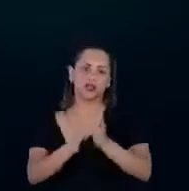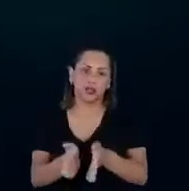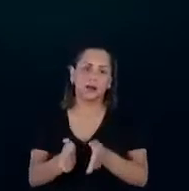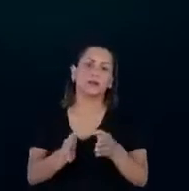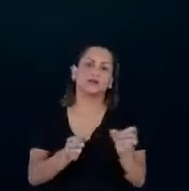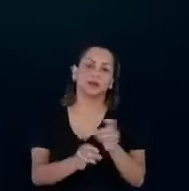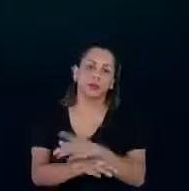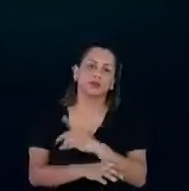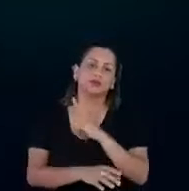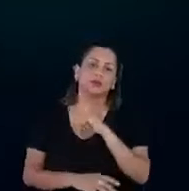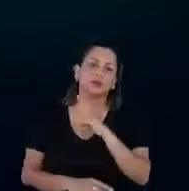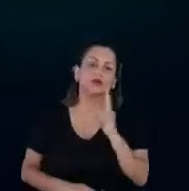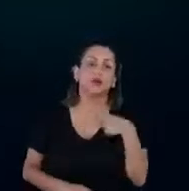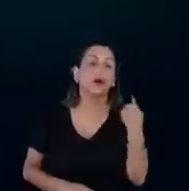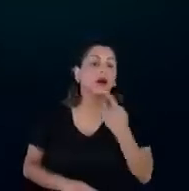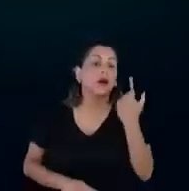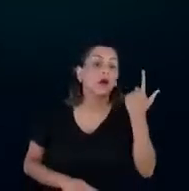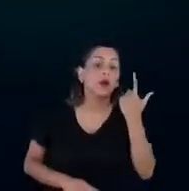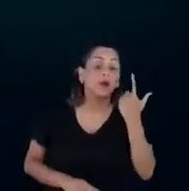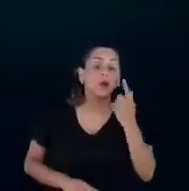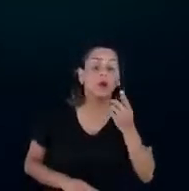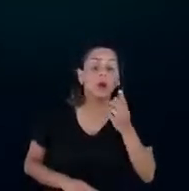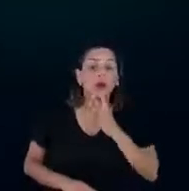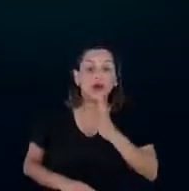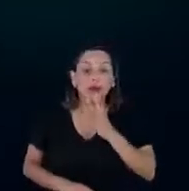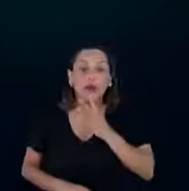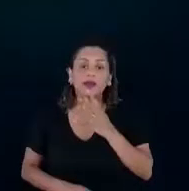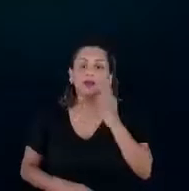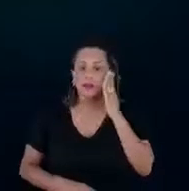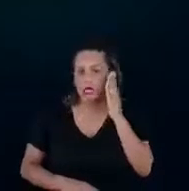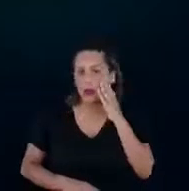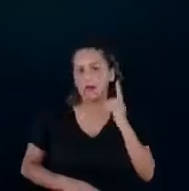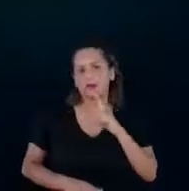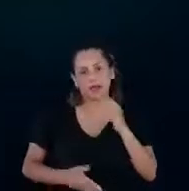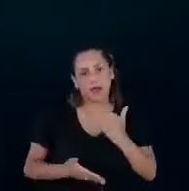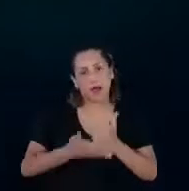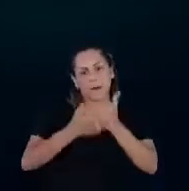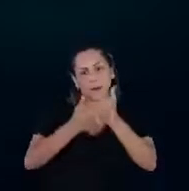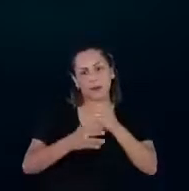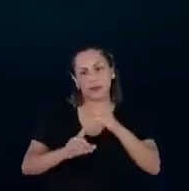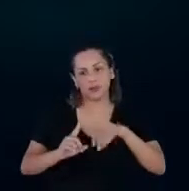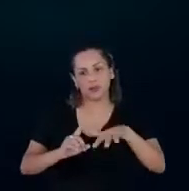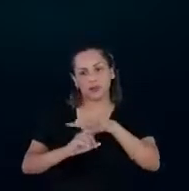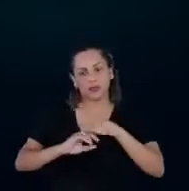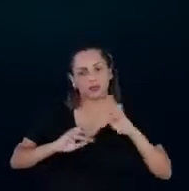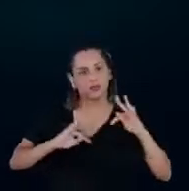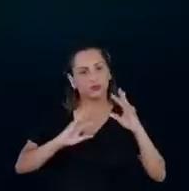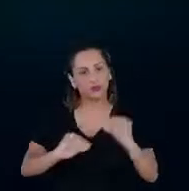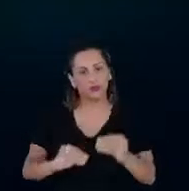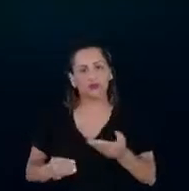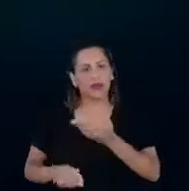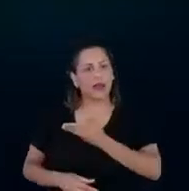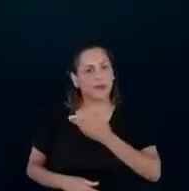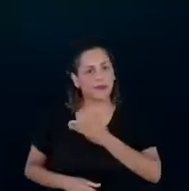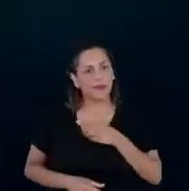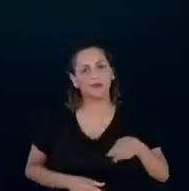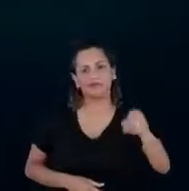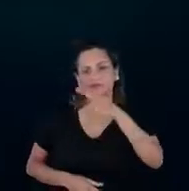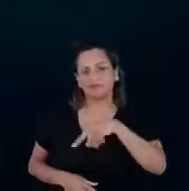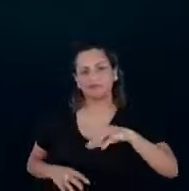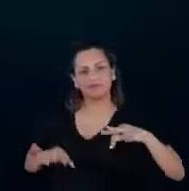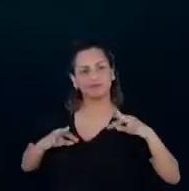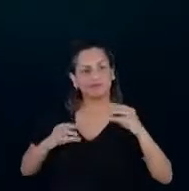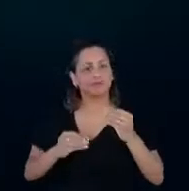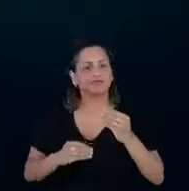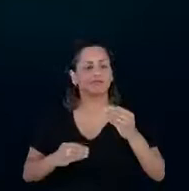conhece muito bem, acredita e que tem aí apoio de toda a sociedade e de todos os colegas que aqui, de uma certa forma,